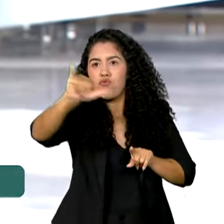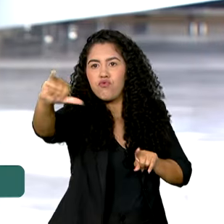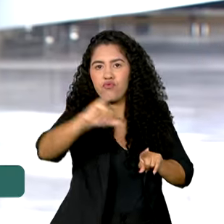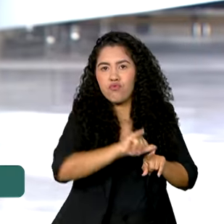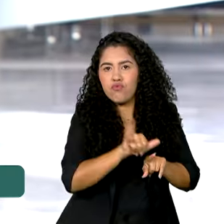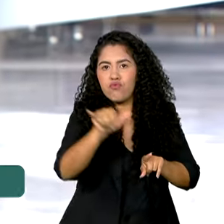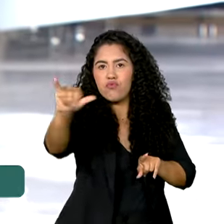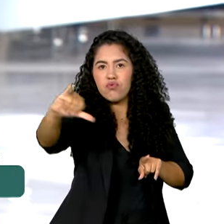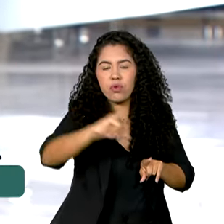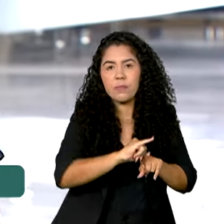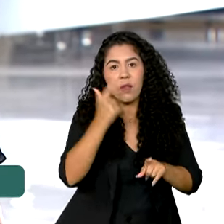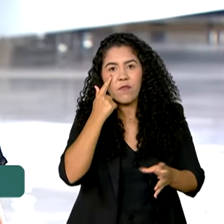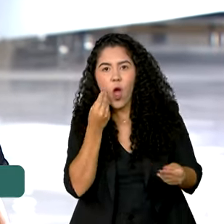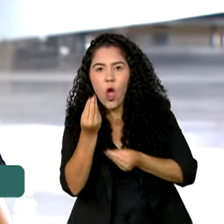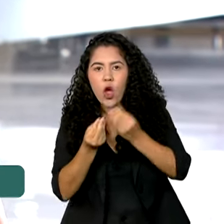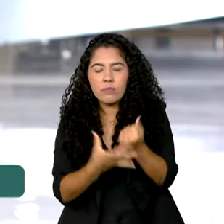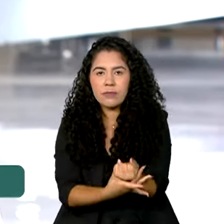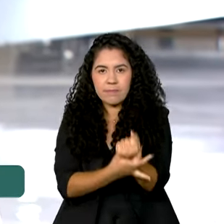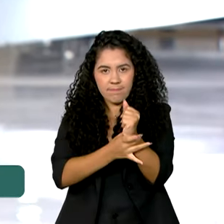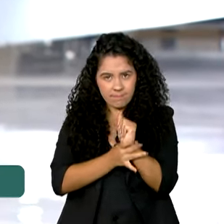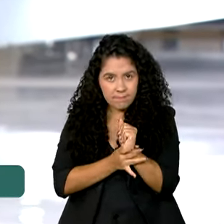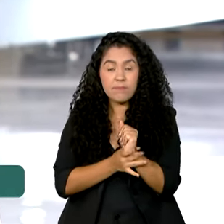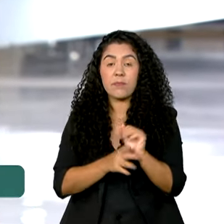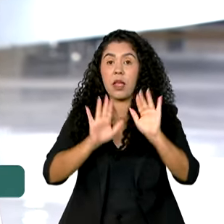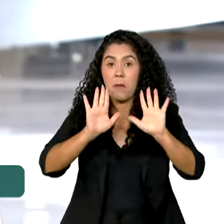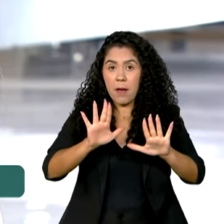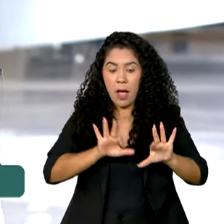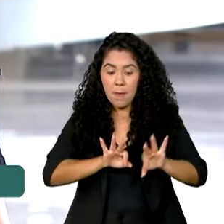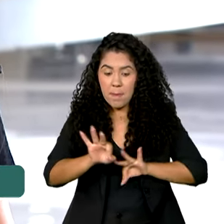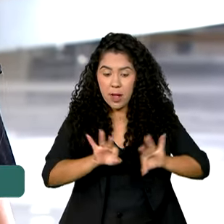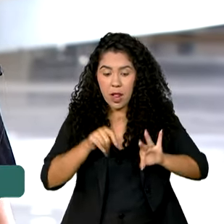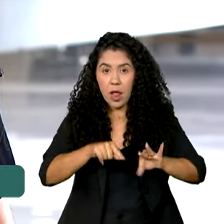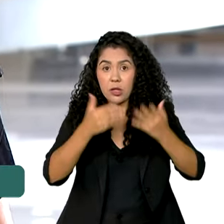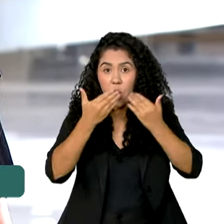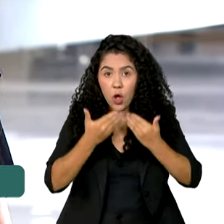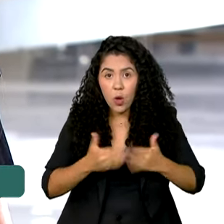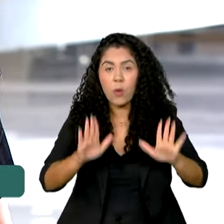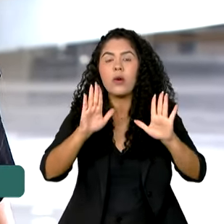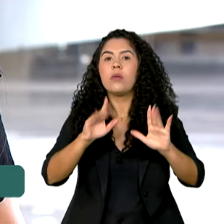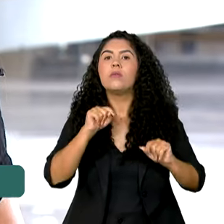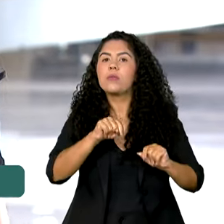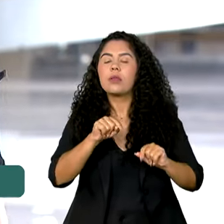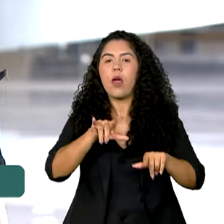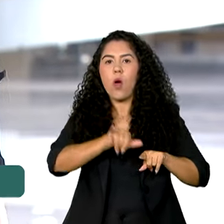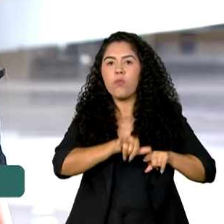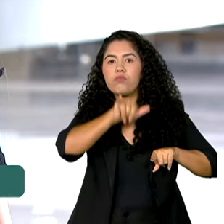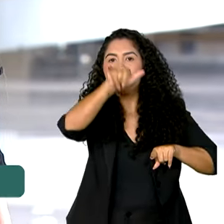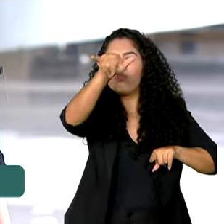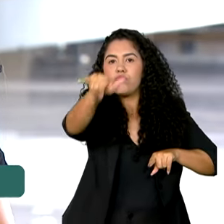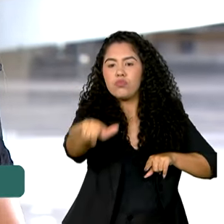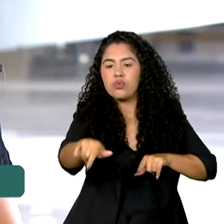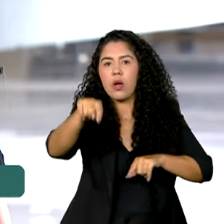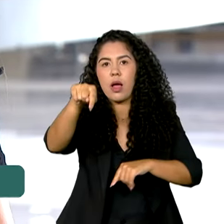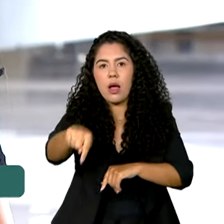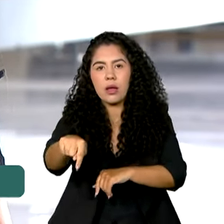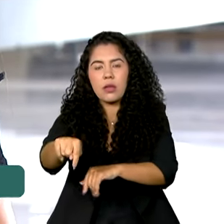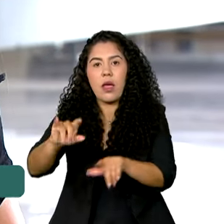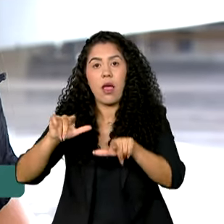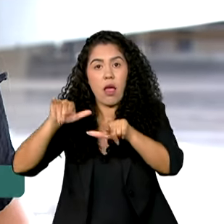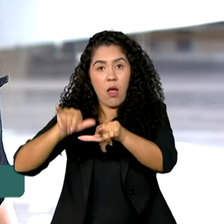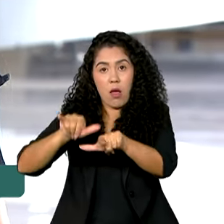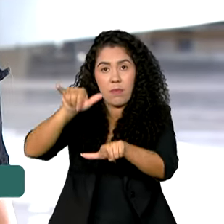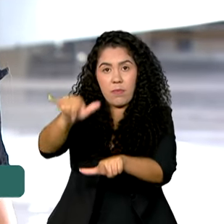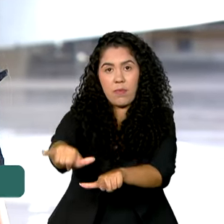condições de segurança na região. O planejamento inicial prevê o uso do aeroporto de Beirute, a capital